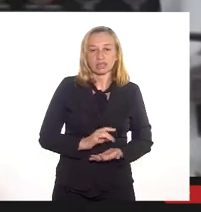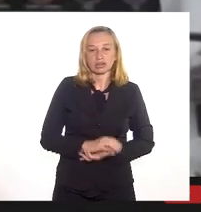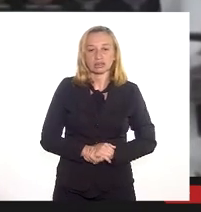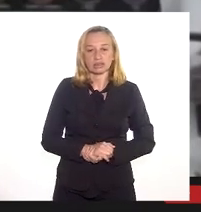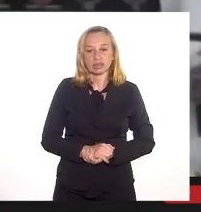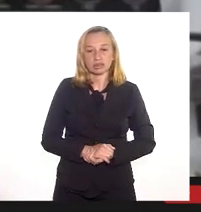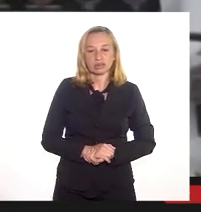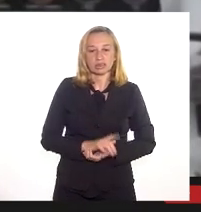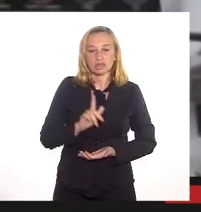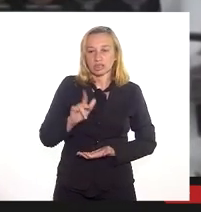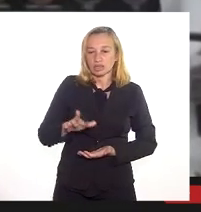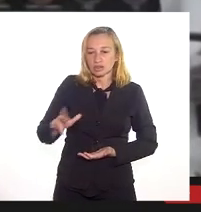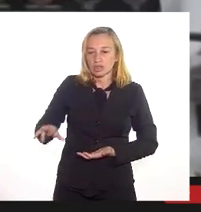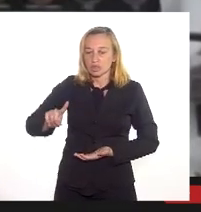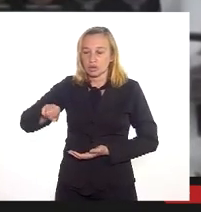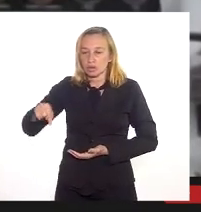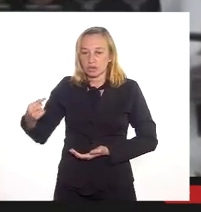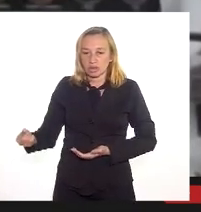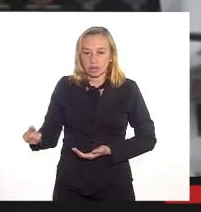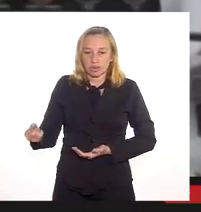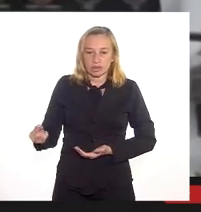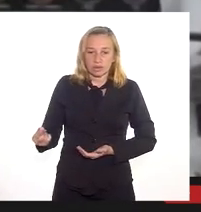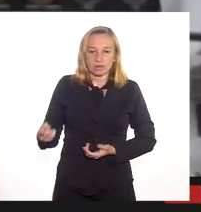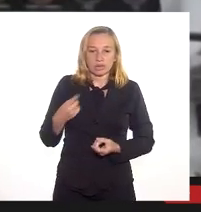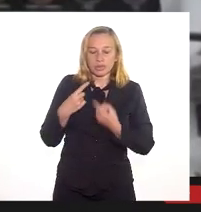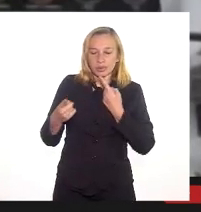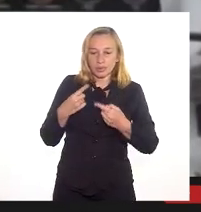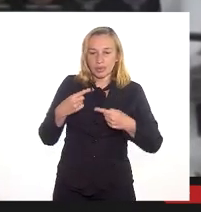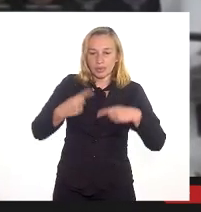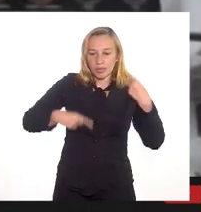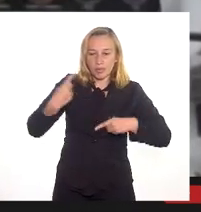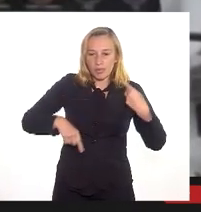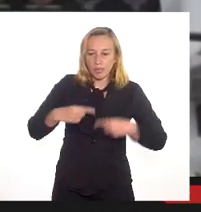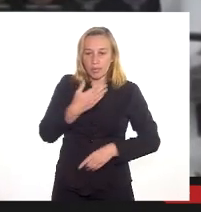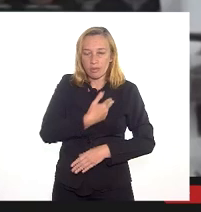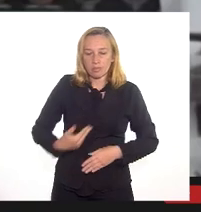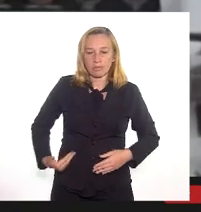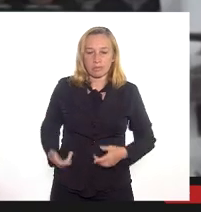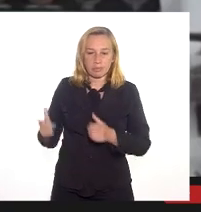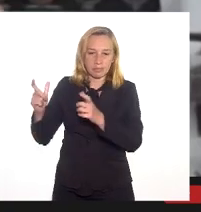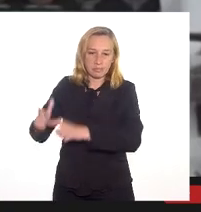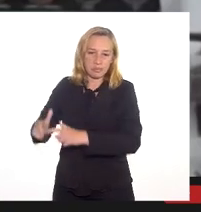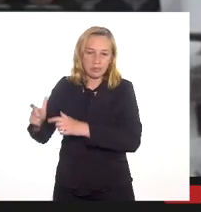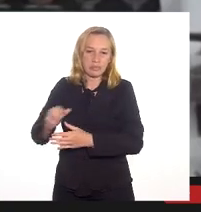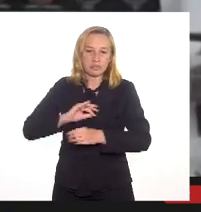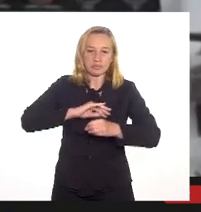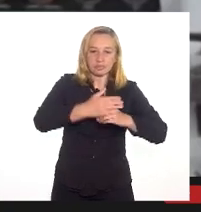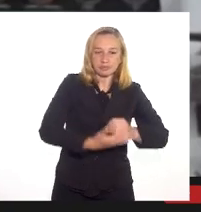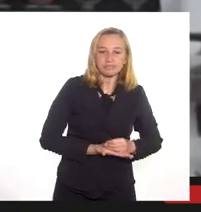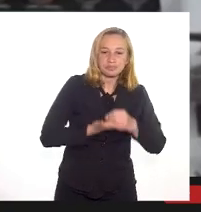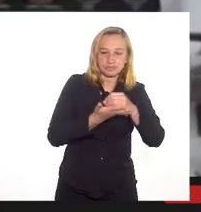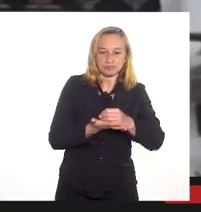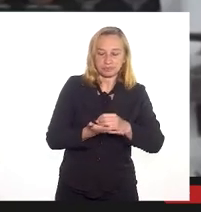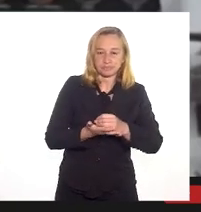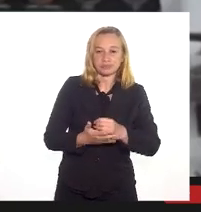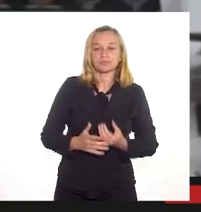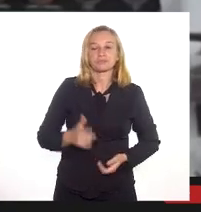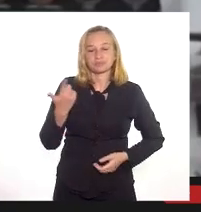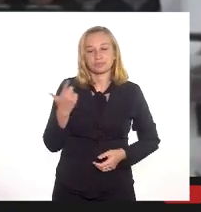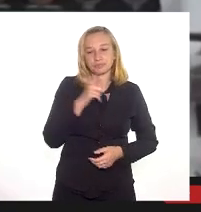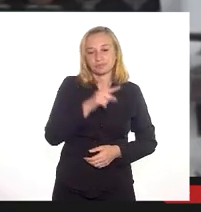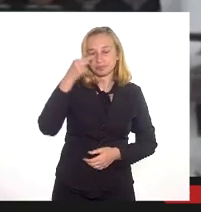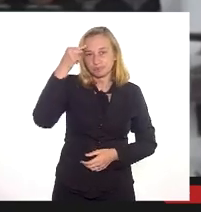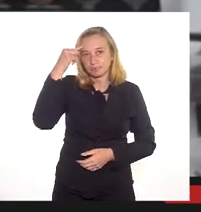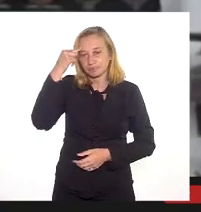ali diversas outras políticas públicas empregadas naquela região, sustentabilidade, enfim, para que a gente consiga